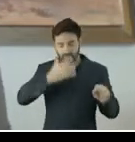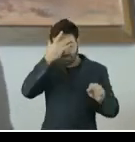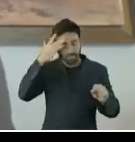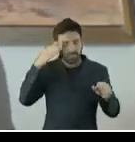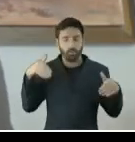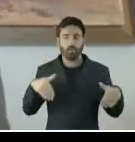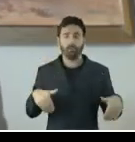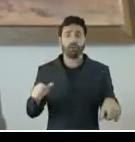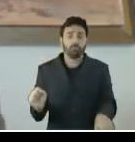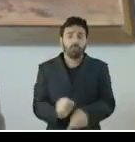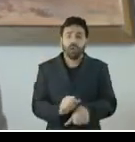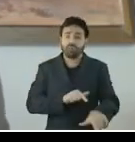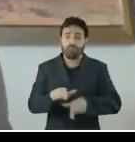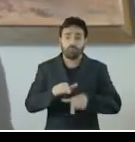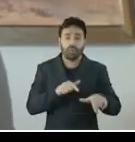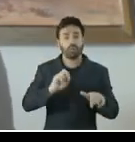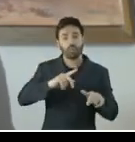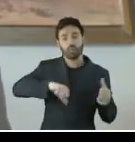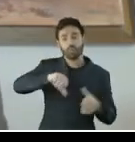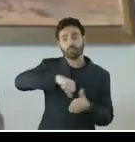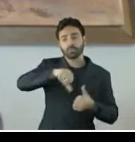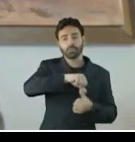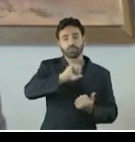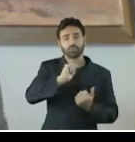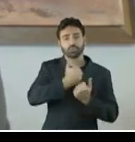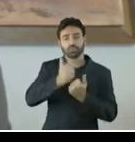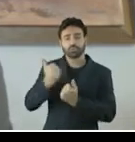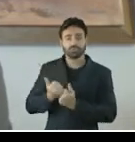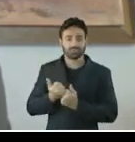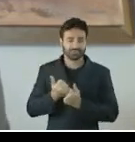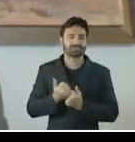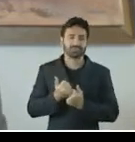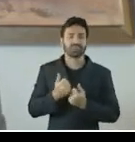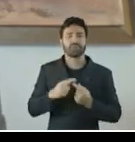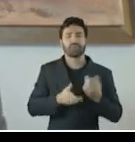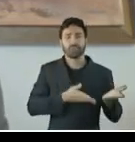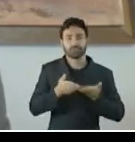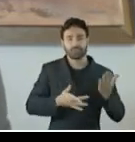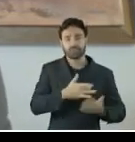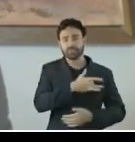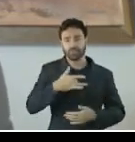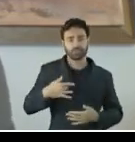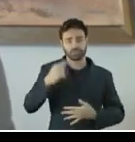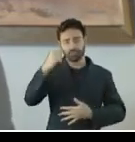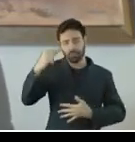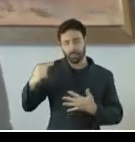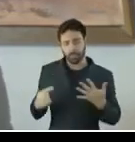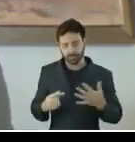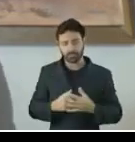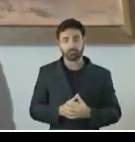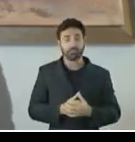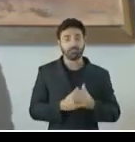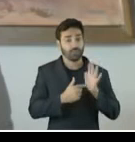aumento de rotatividade de empregados, dano à imagem da instituição, tratamentos de saúde, etc. Por exemplo, no